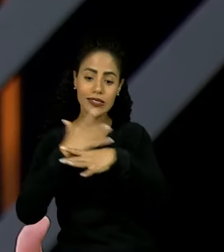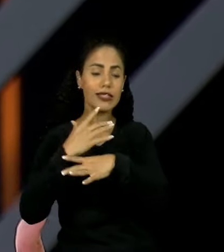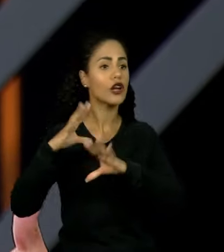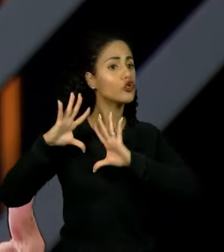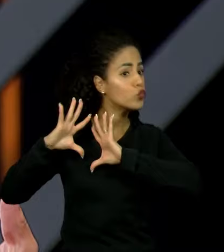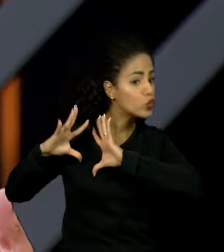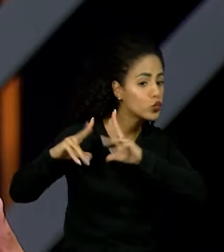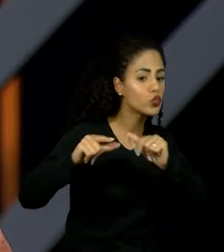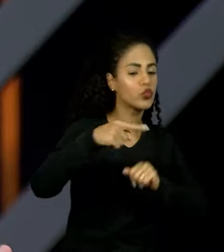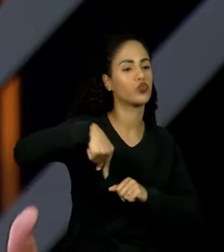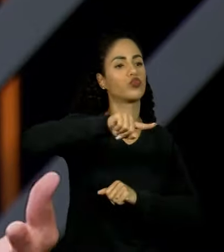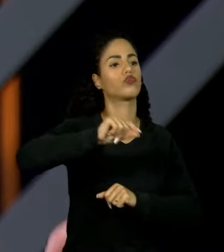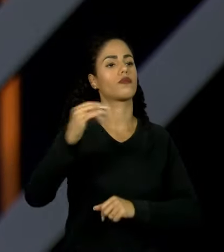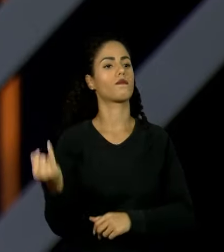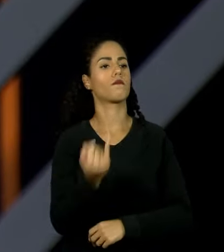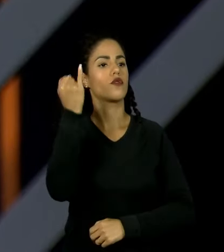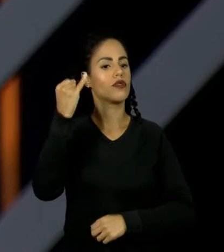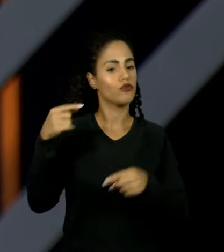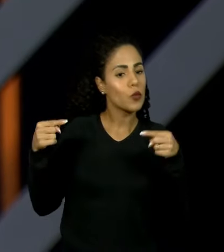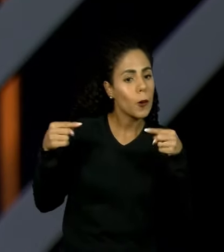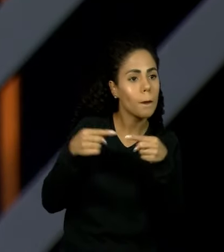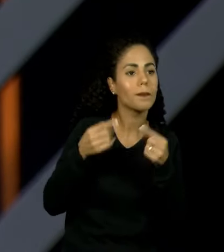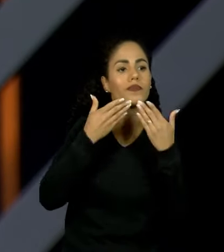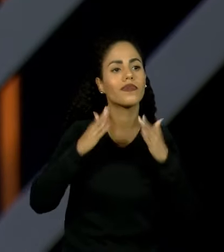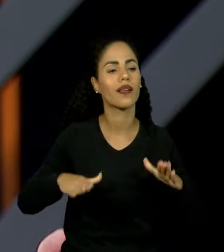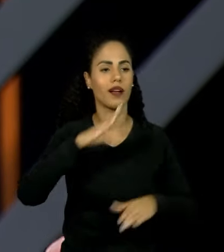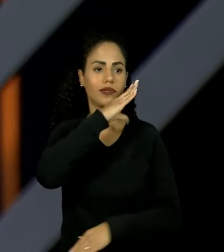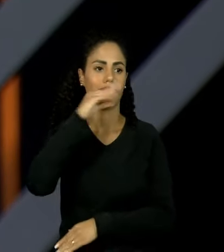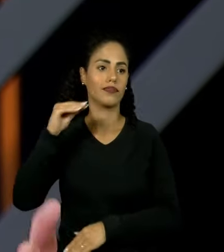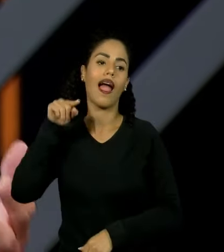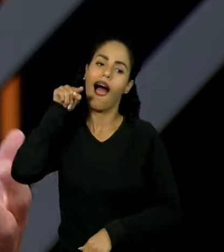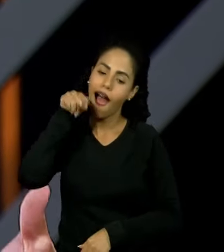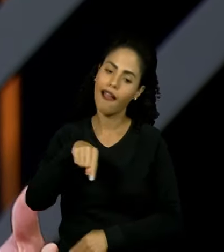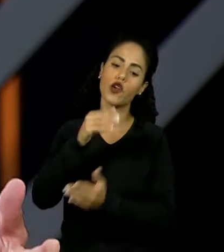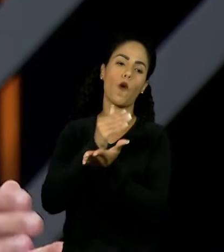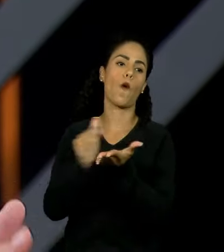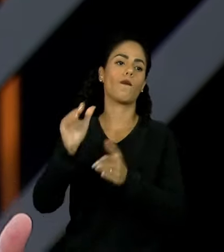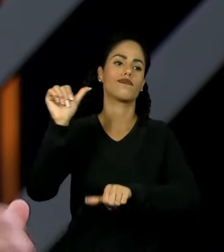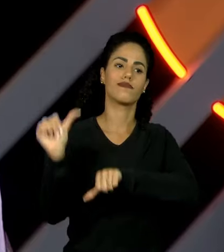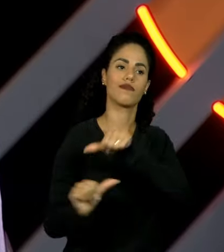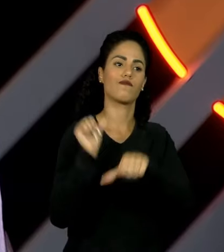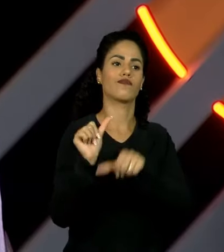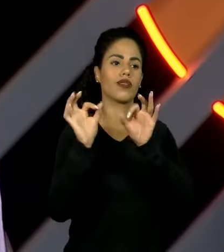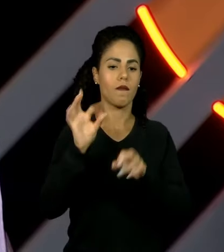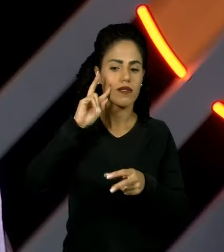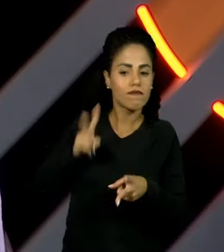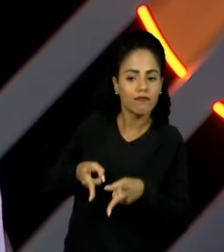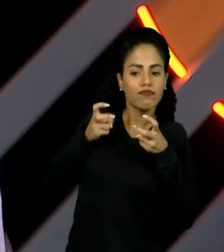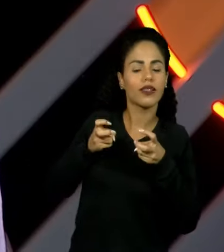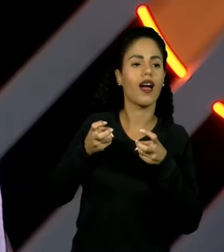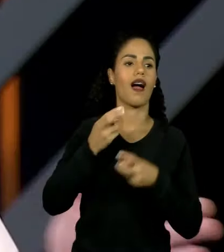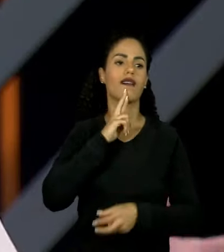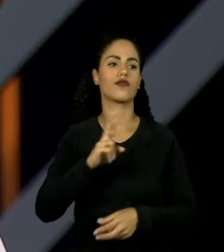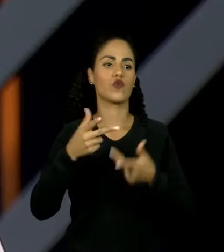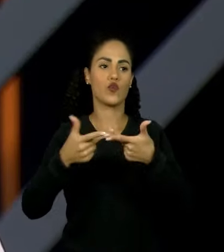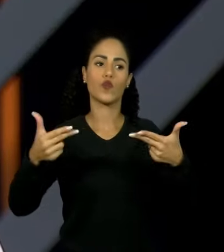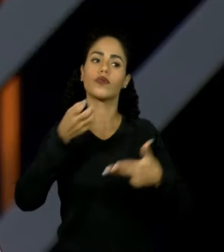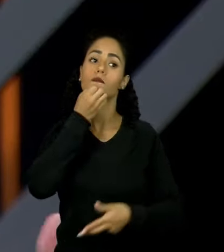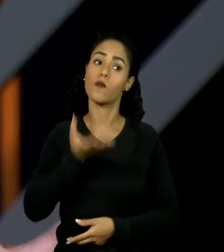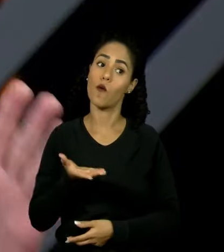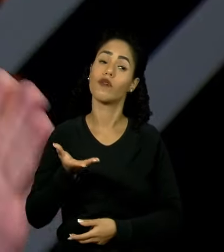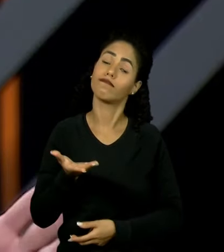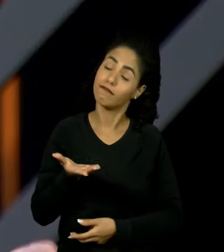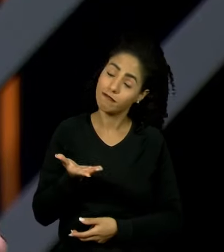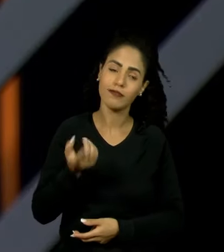urbanísticos, de forma mais adequada para crianças e adolescentes, aí a gente imediatamente vai começar a perceber resultado na outra